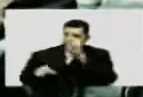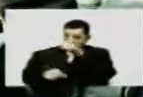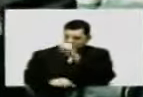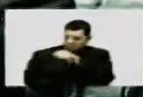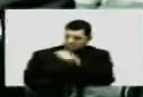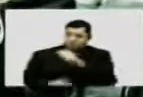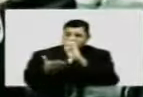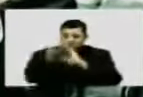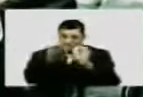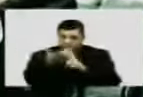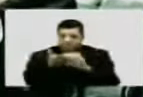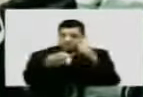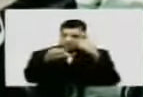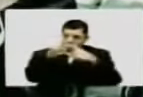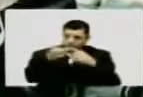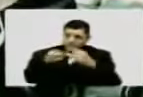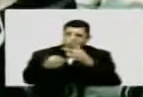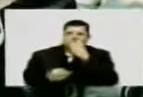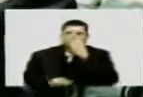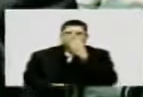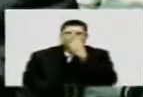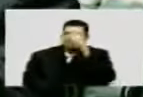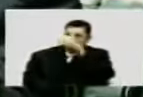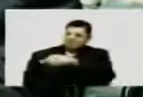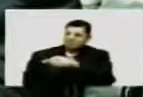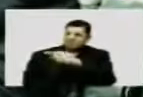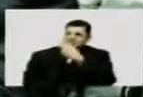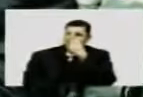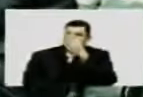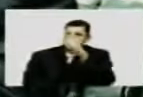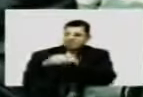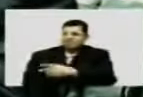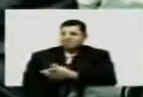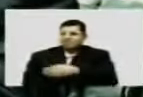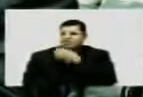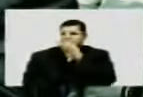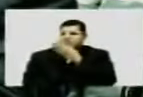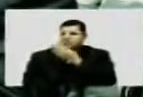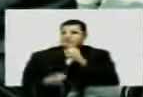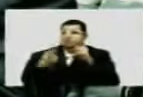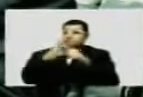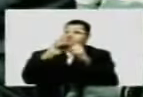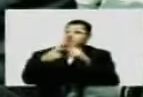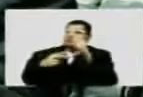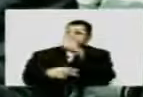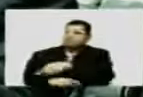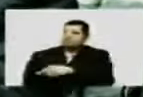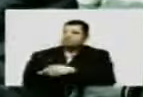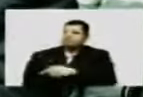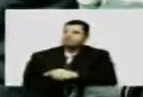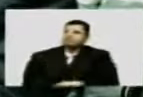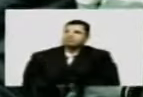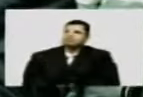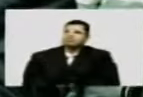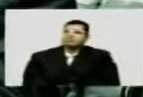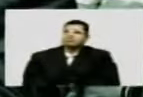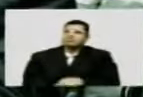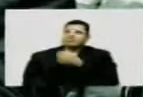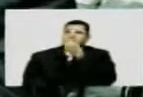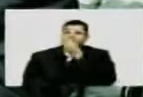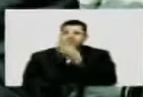mesmo, o secretário do interior, que me parece que estava lá presente. Os dois estavam lá. Os dois estavam.